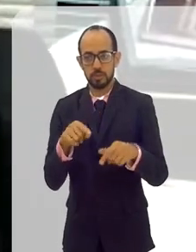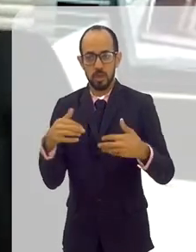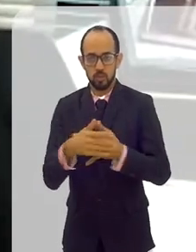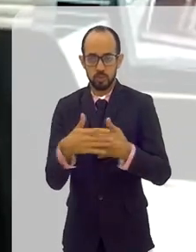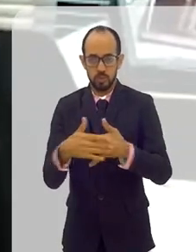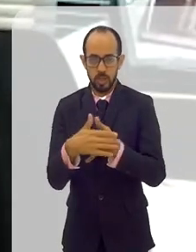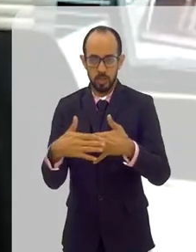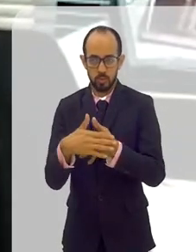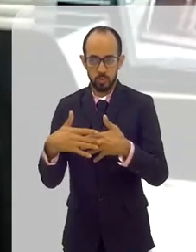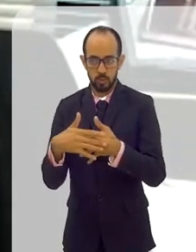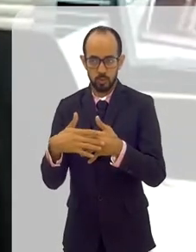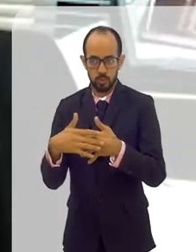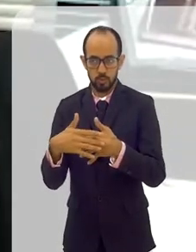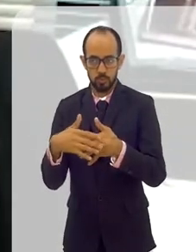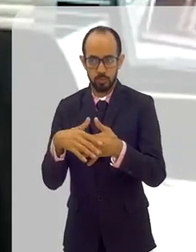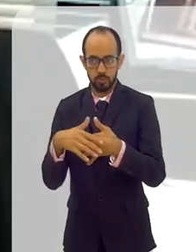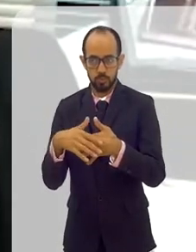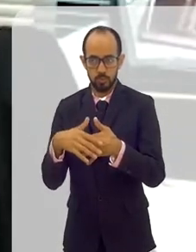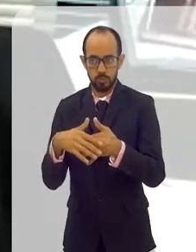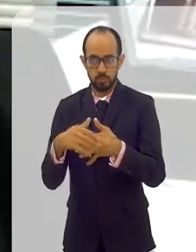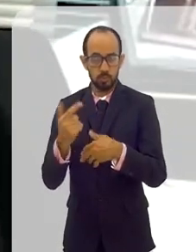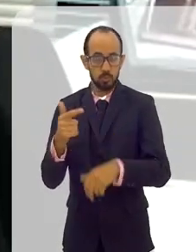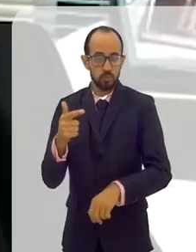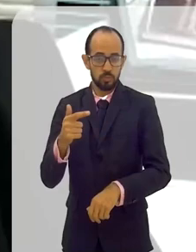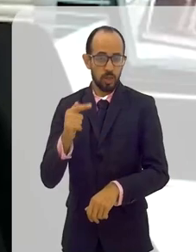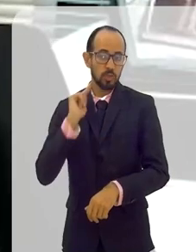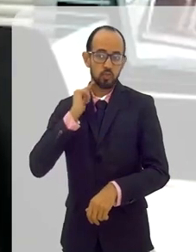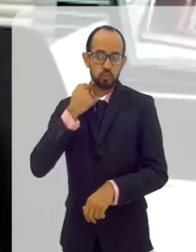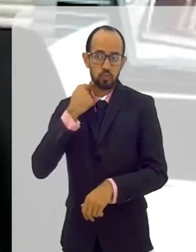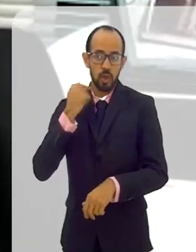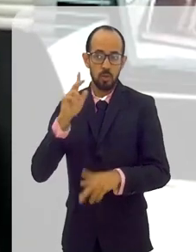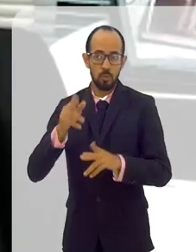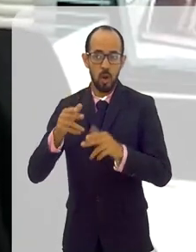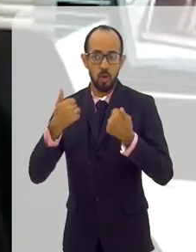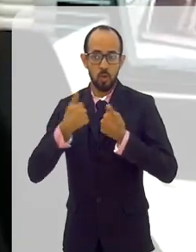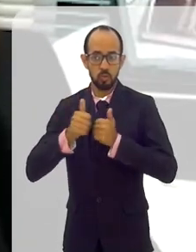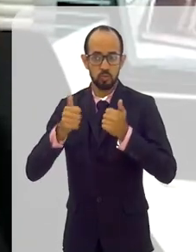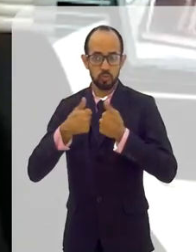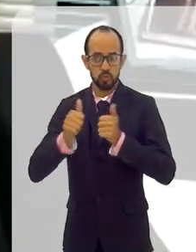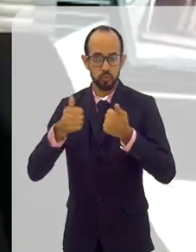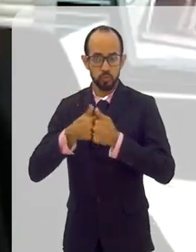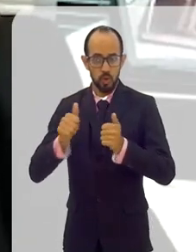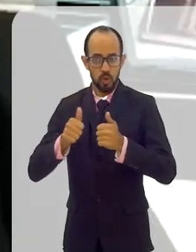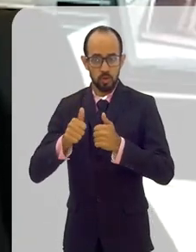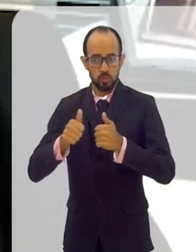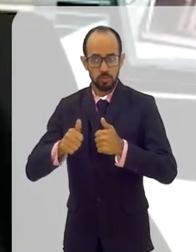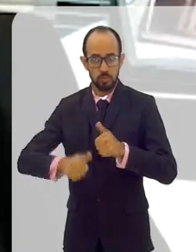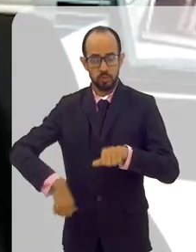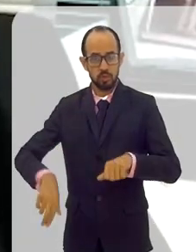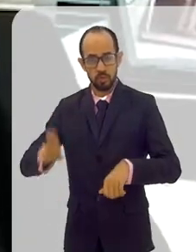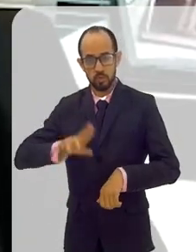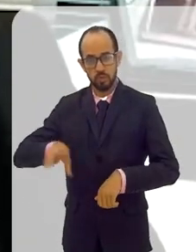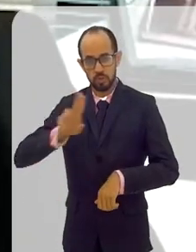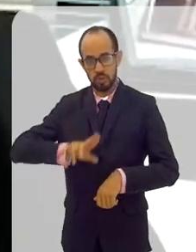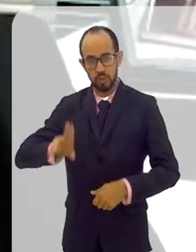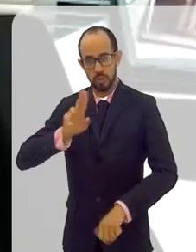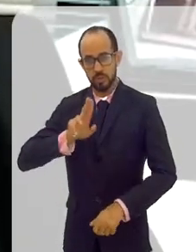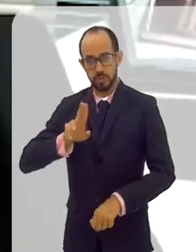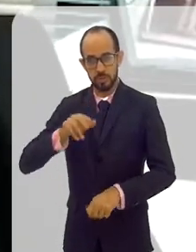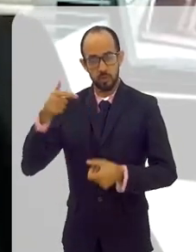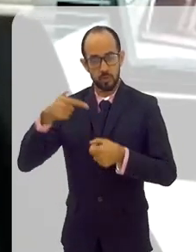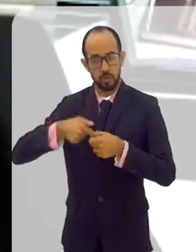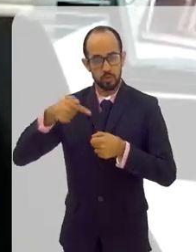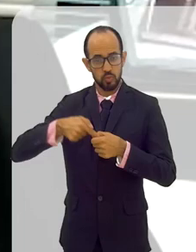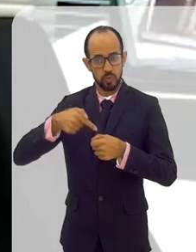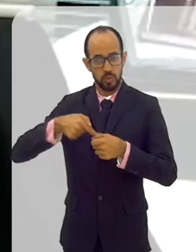Fluminense ao centro da cidade, sem poluir, como fazem os ônibus que estão rodando a diesel